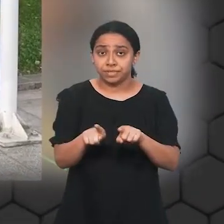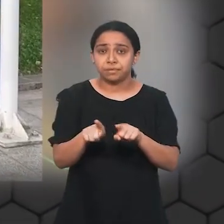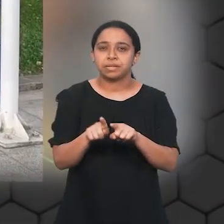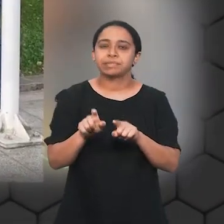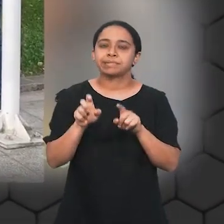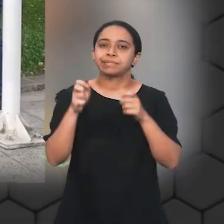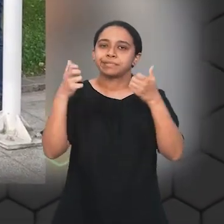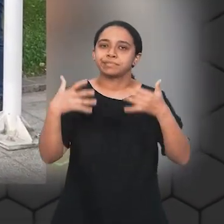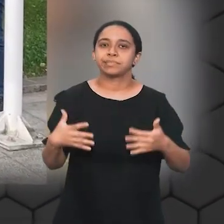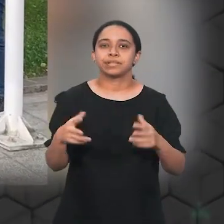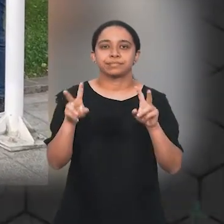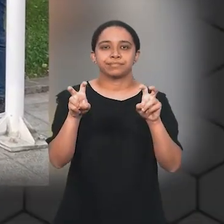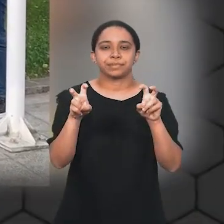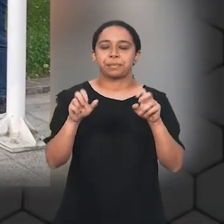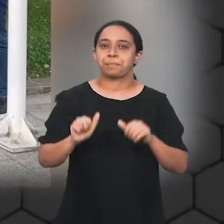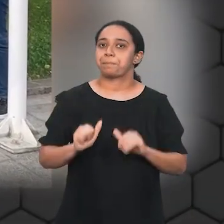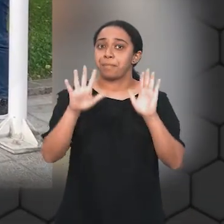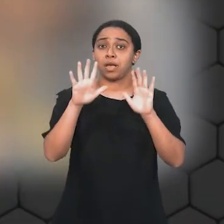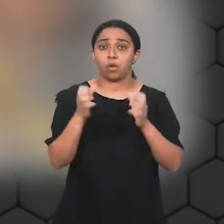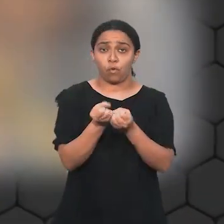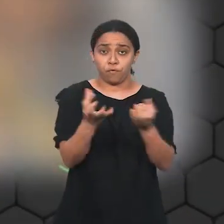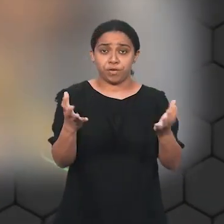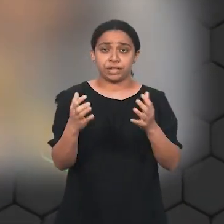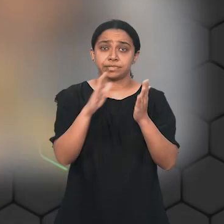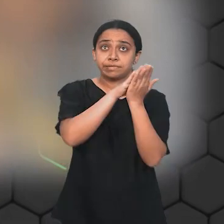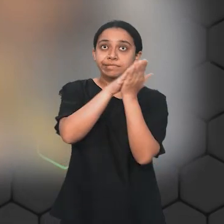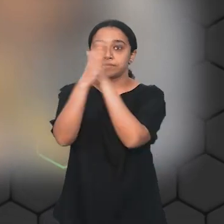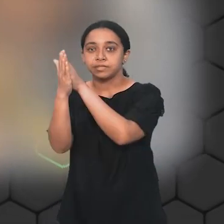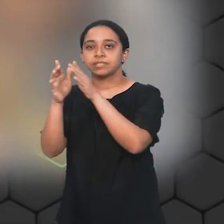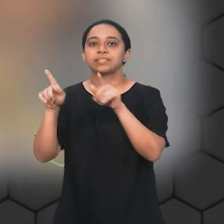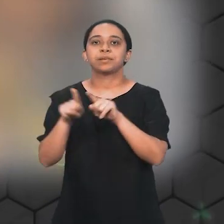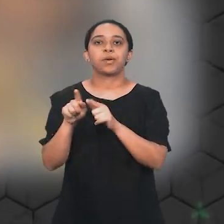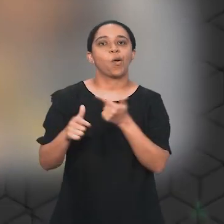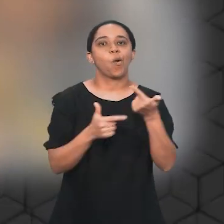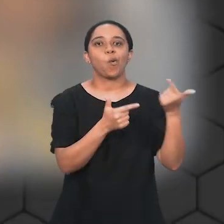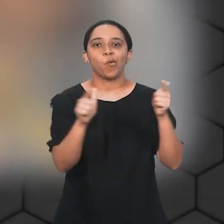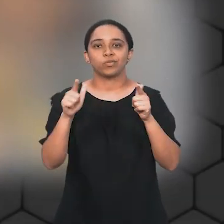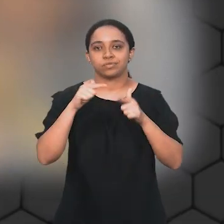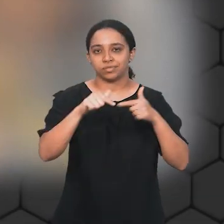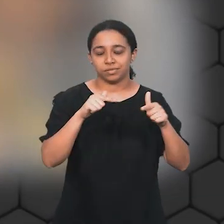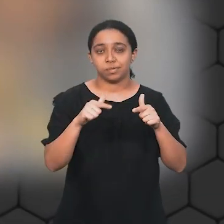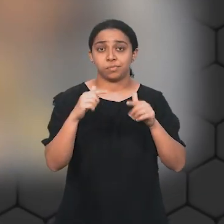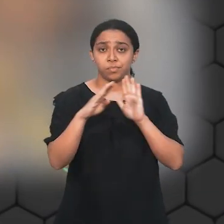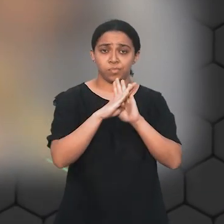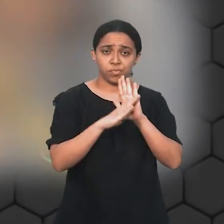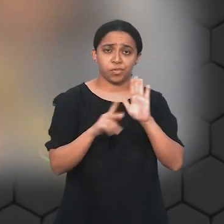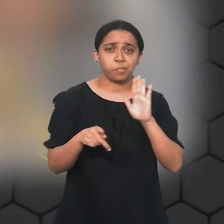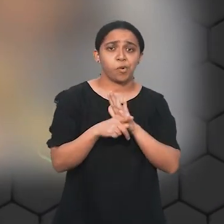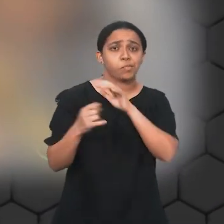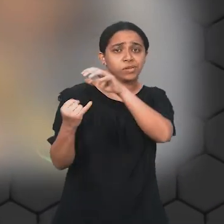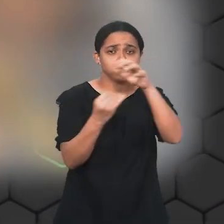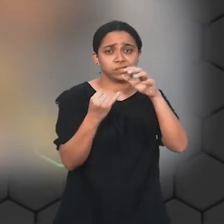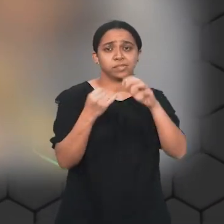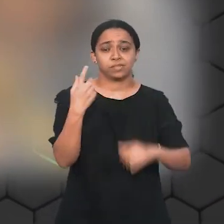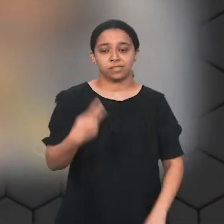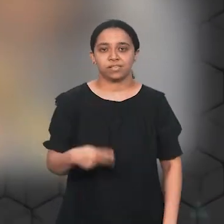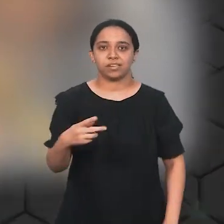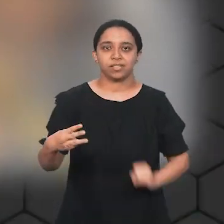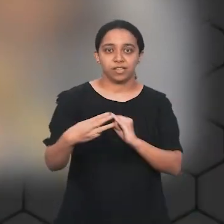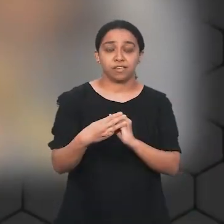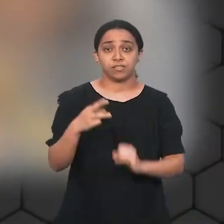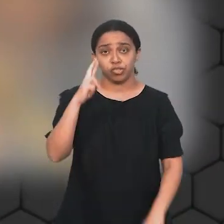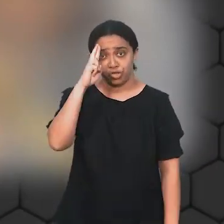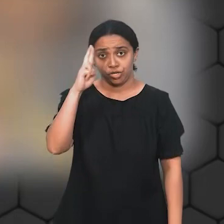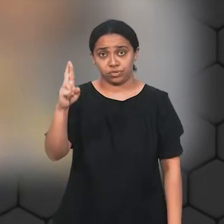mais sobre as ofertas de intercâmbio e demais ações do Programa de Internacionalização do